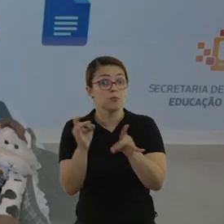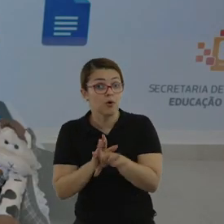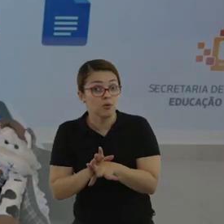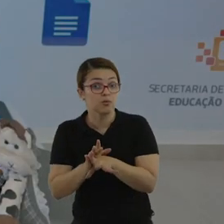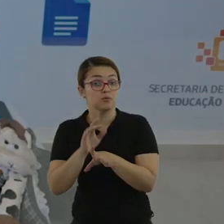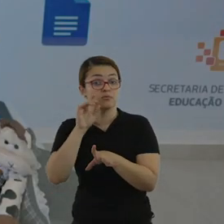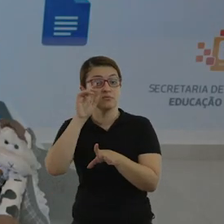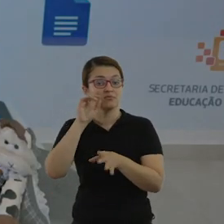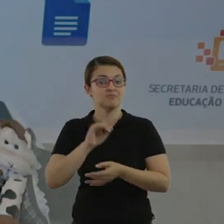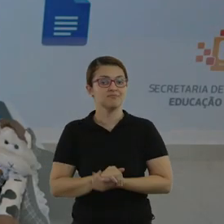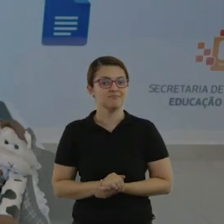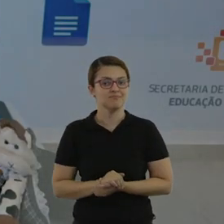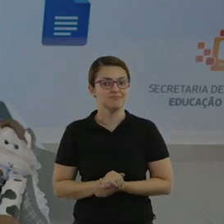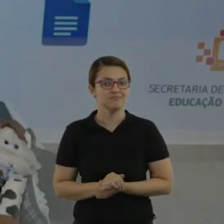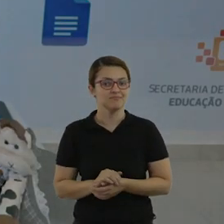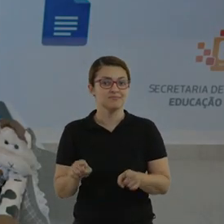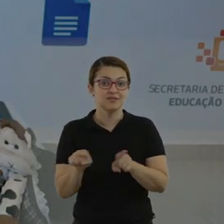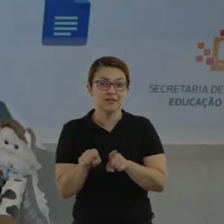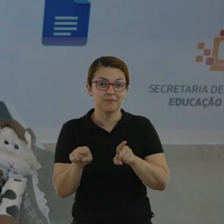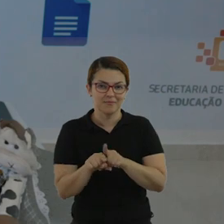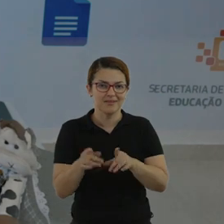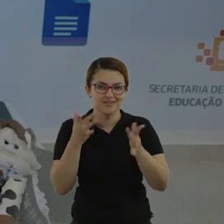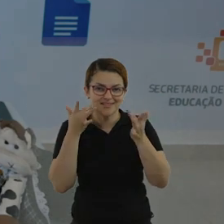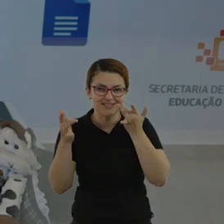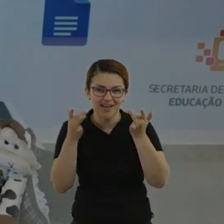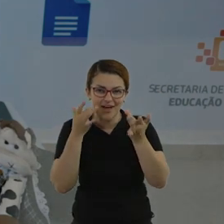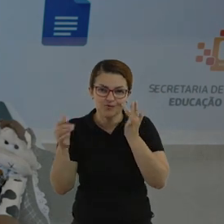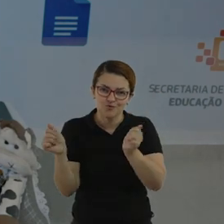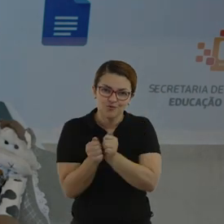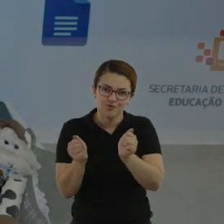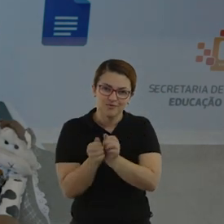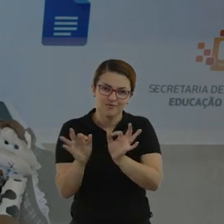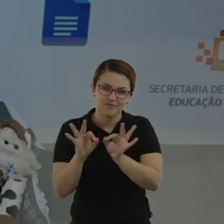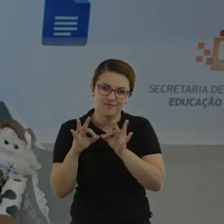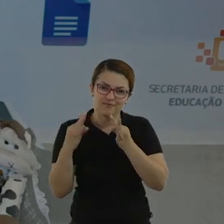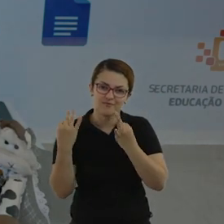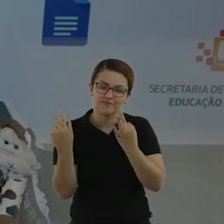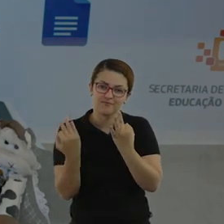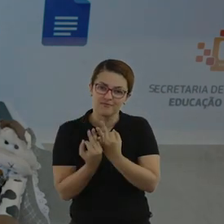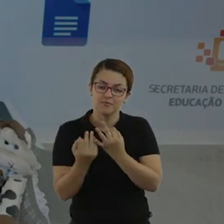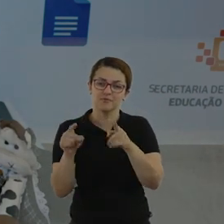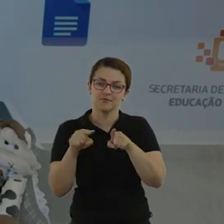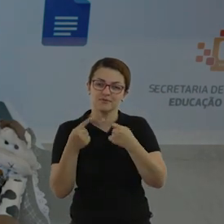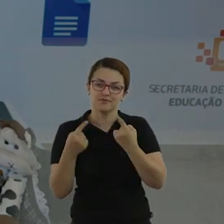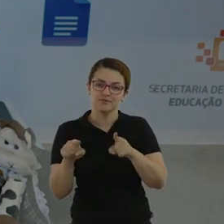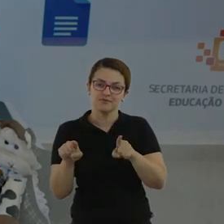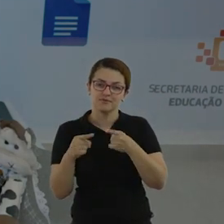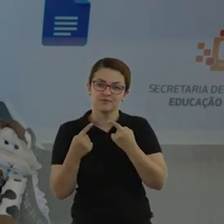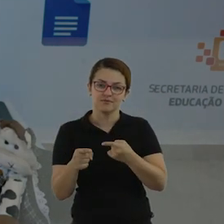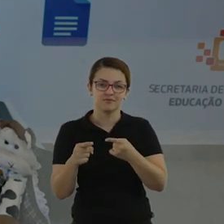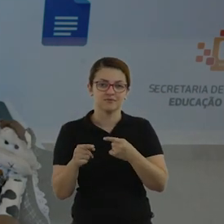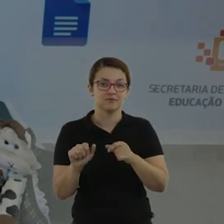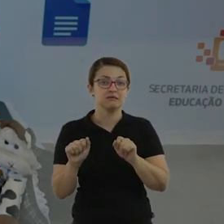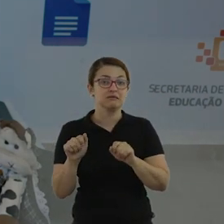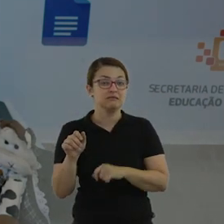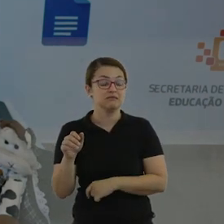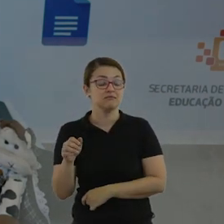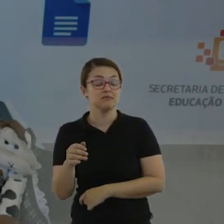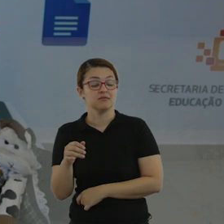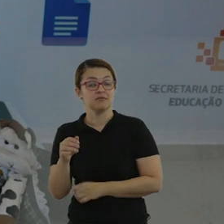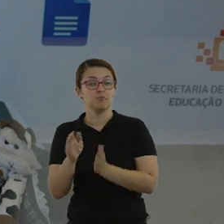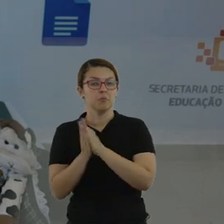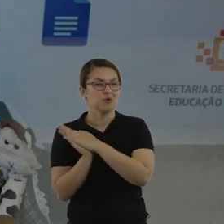Criançada, que tal, depois que vocês concluirem a atividade, vocês também montarem um teatrinho para a família de vocês com essa linda